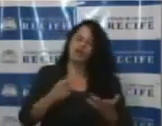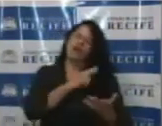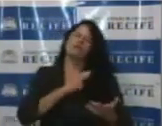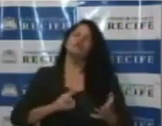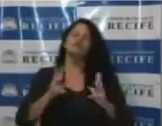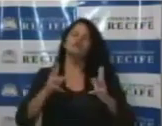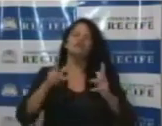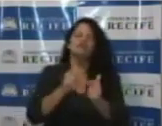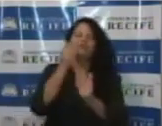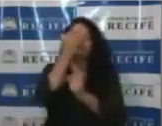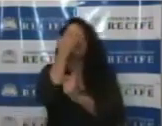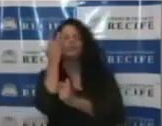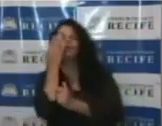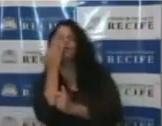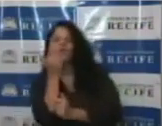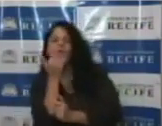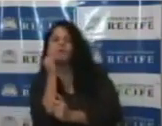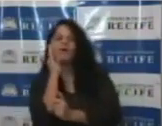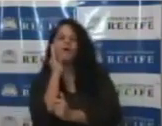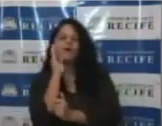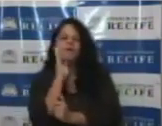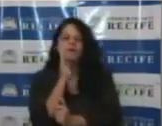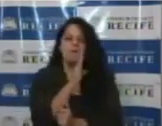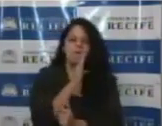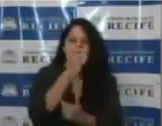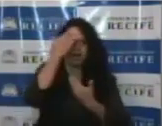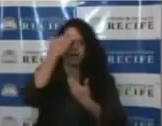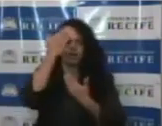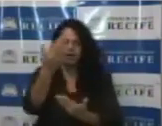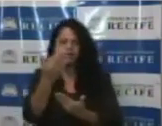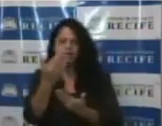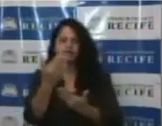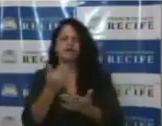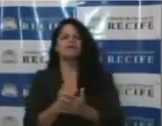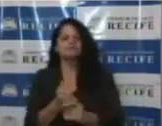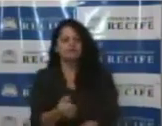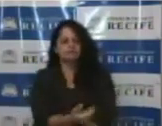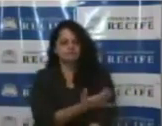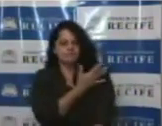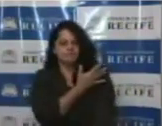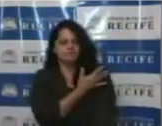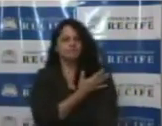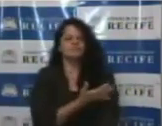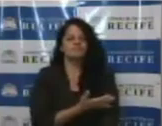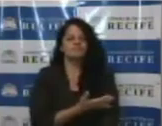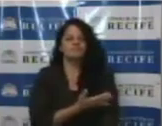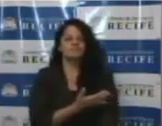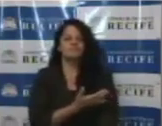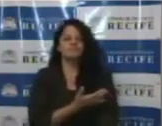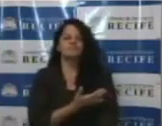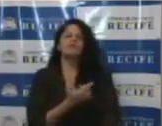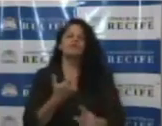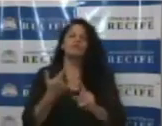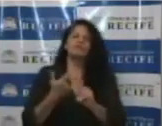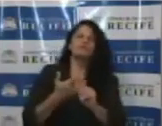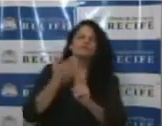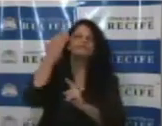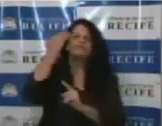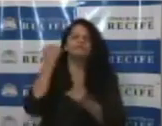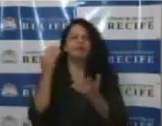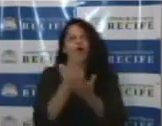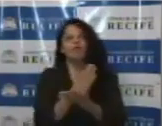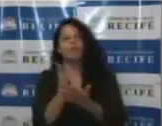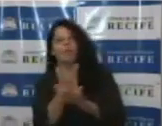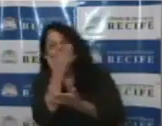agradeço, até emocionadamente, porque a gente sabe que muita gente ficou pelo